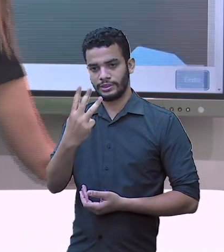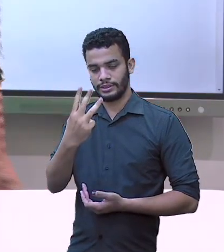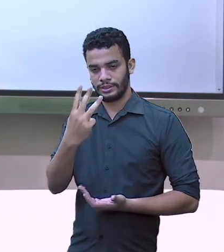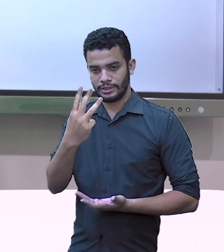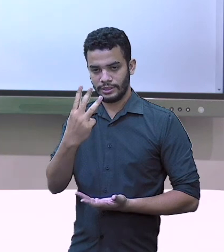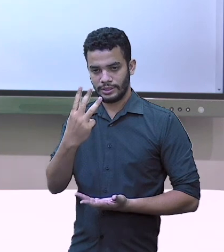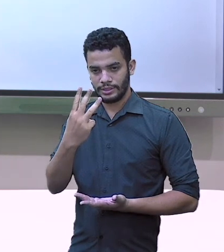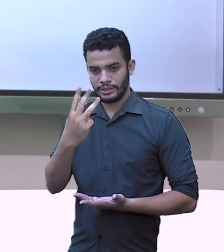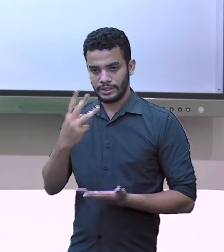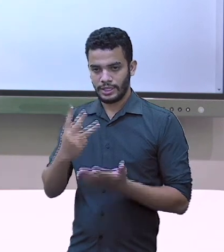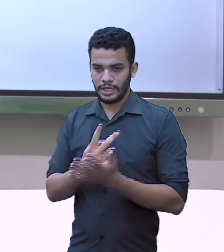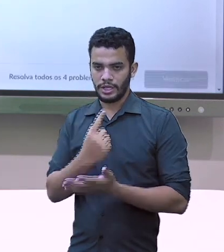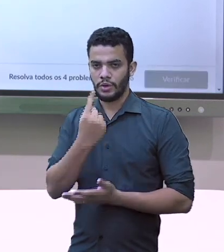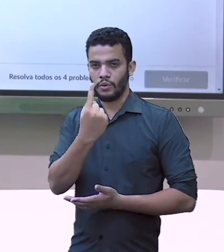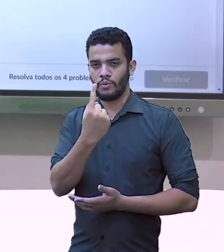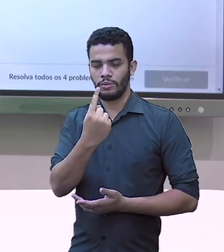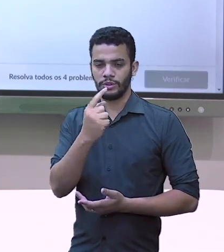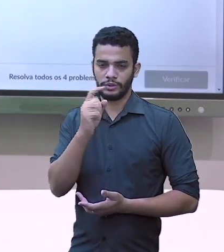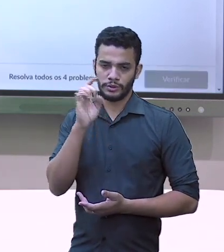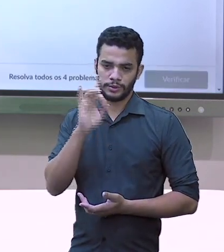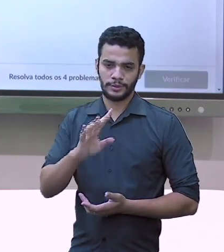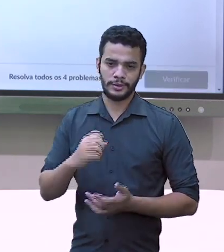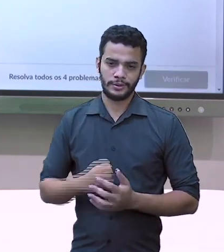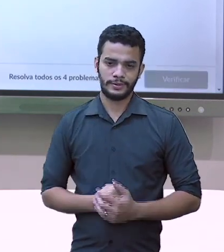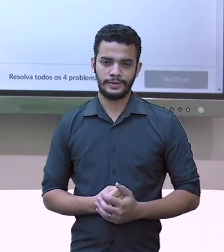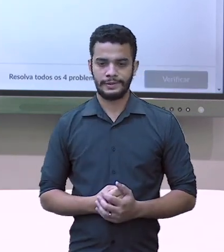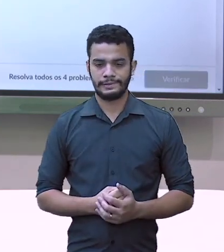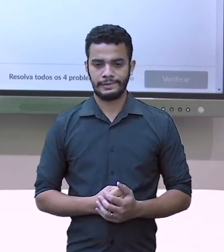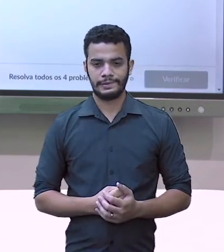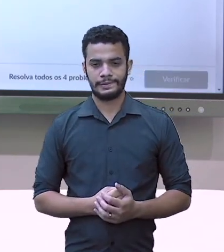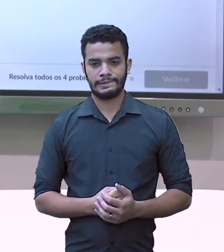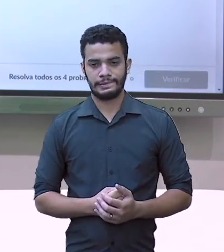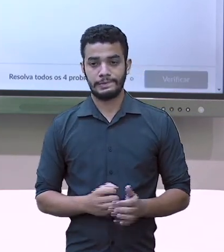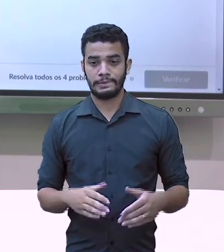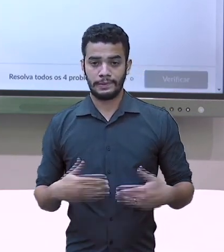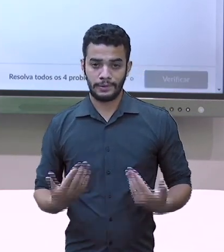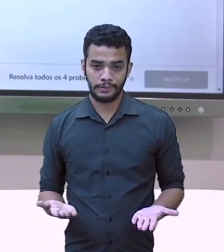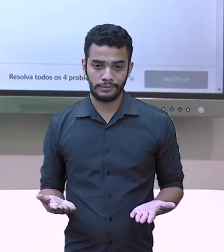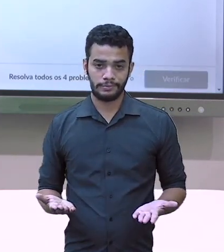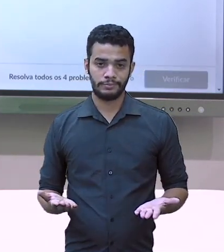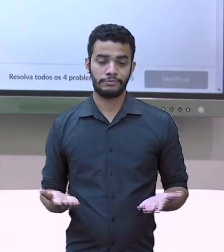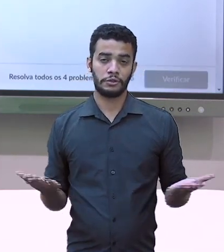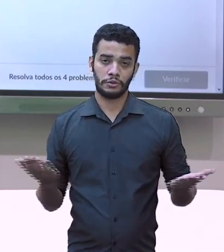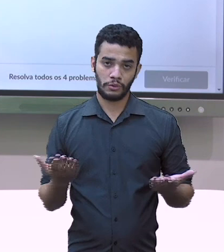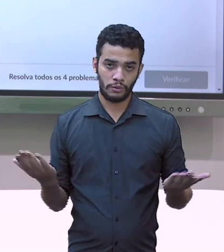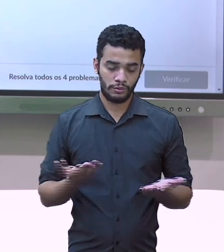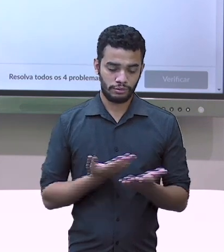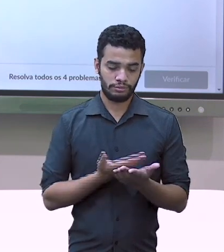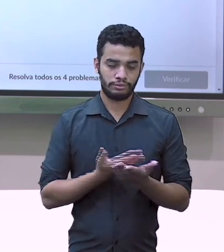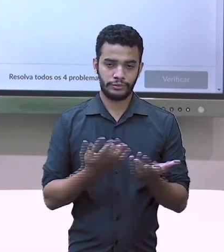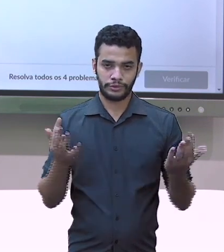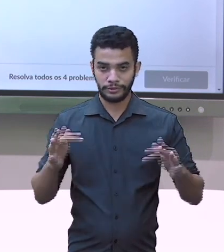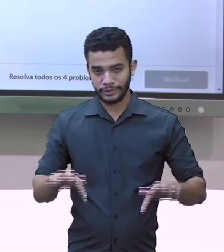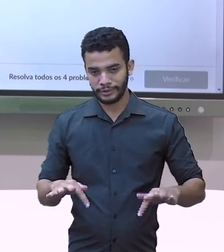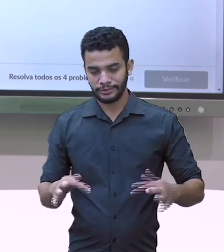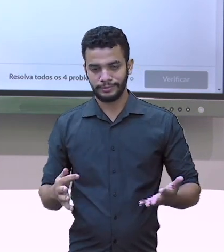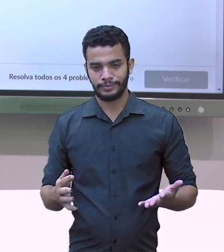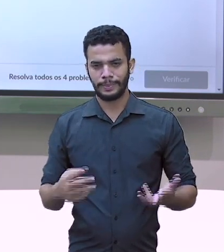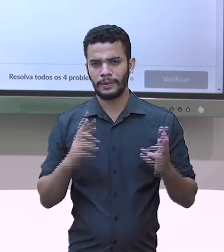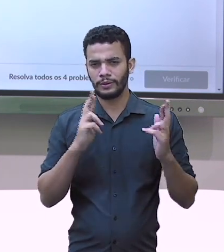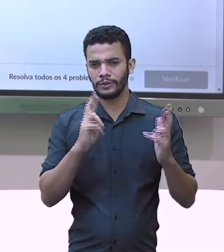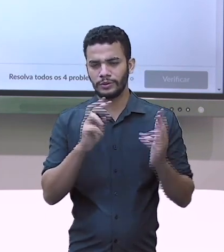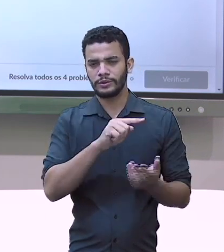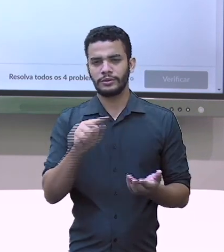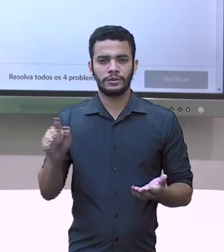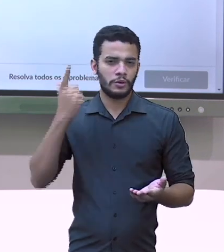Feito. E mostra aí o resumo do que eu fiz. Então, pessoal, por hoje é só. Espero que vocês tenham